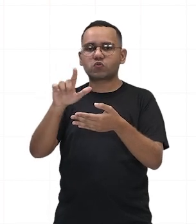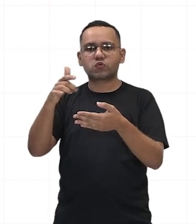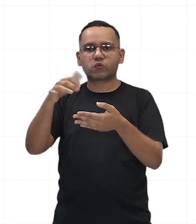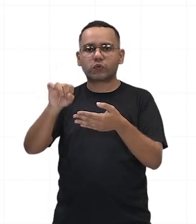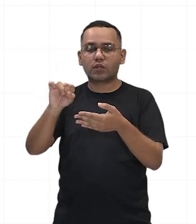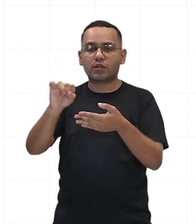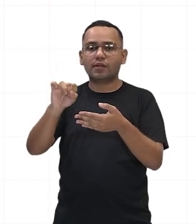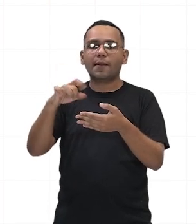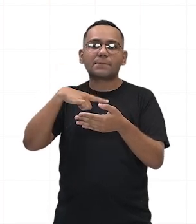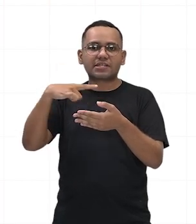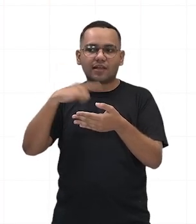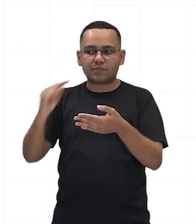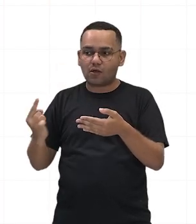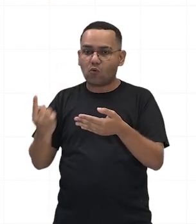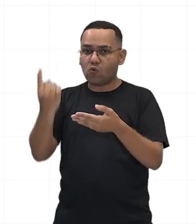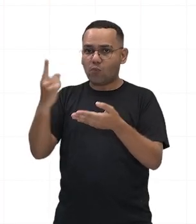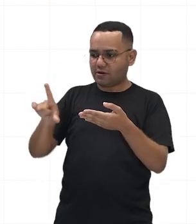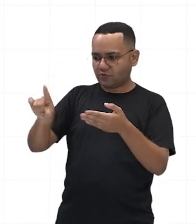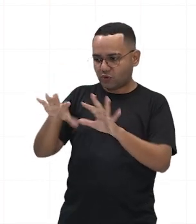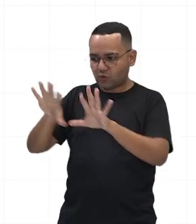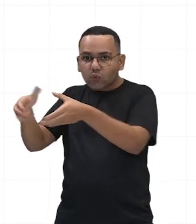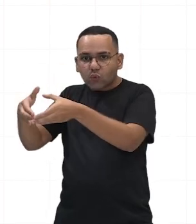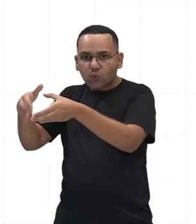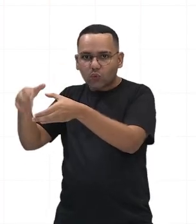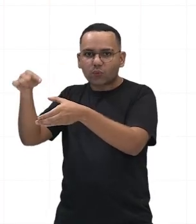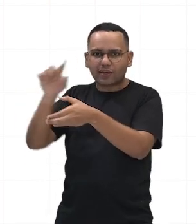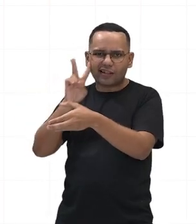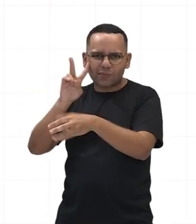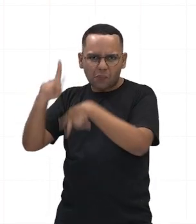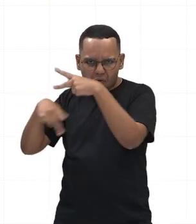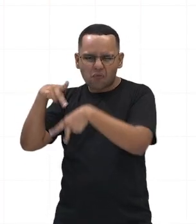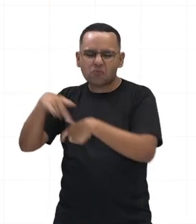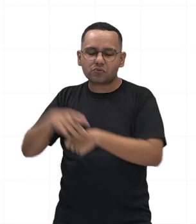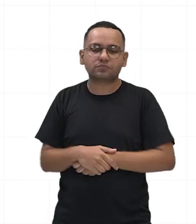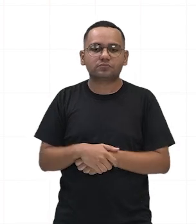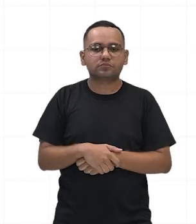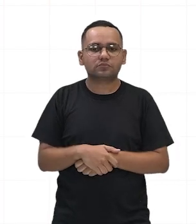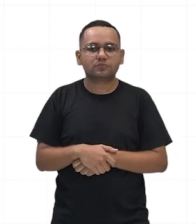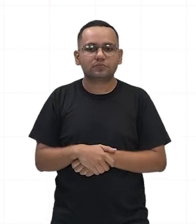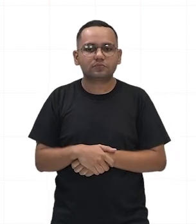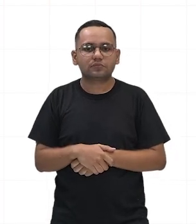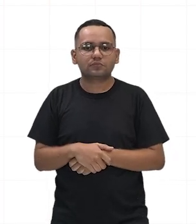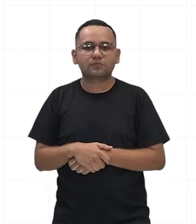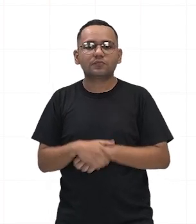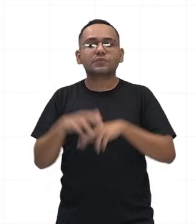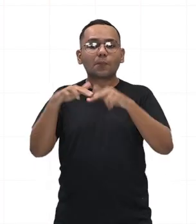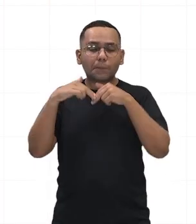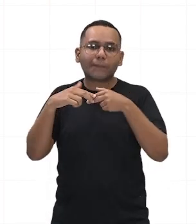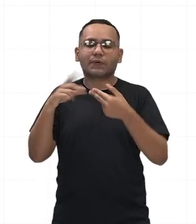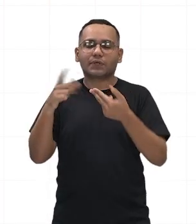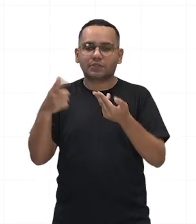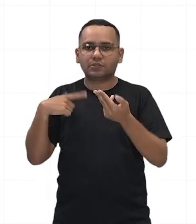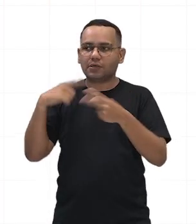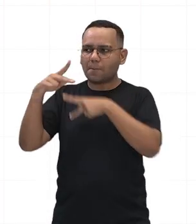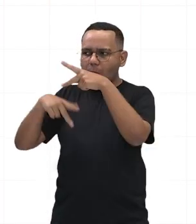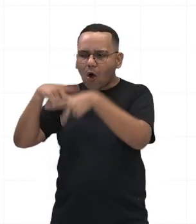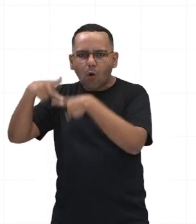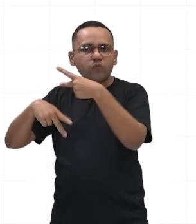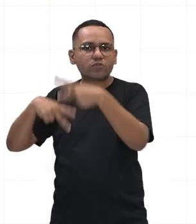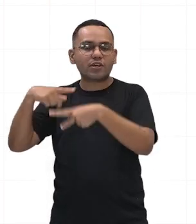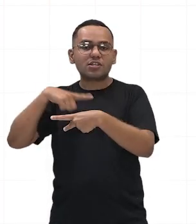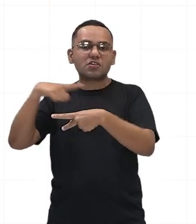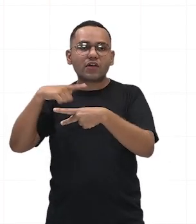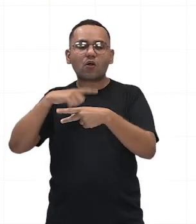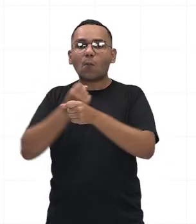escravização por dívidas. Muitos plebeus tornaram-se escravos dos patrícios por causa de dívida,